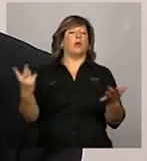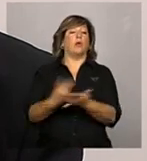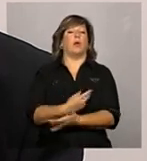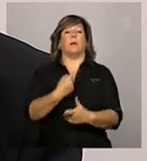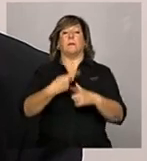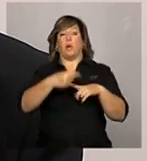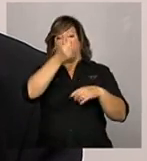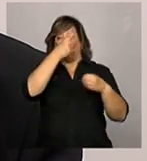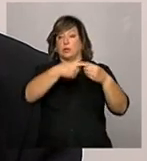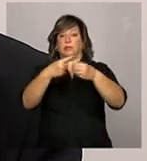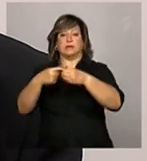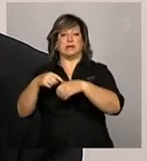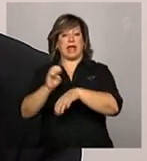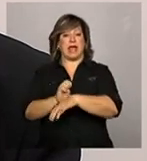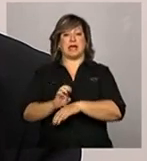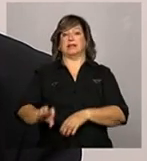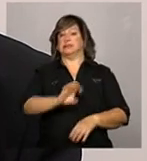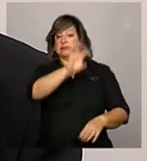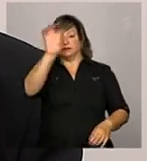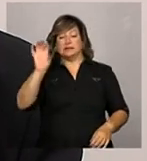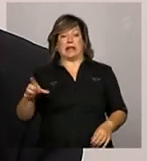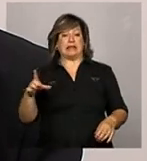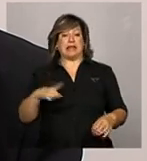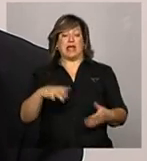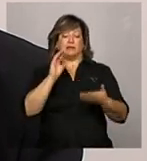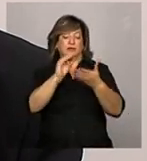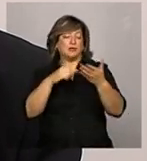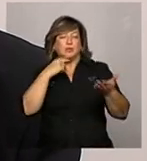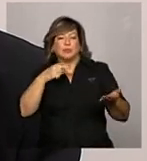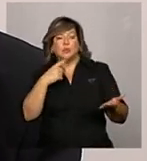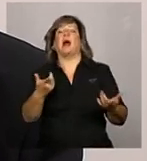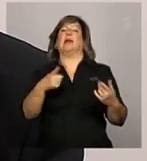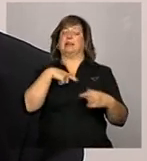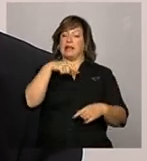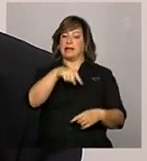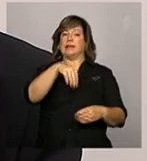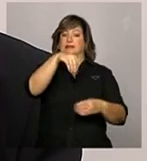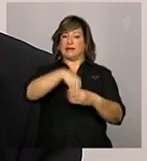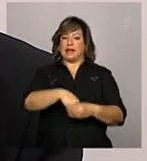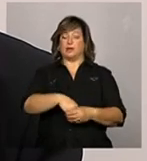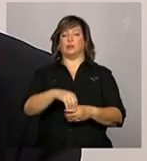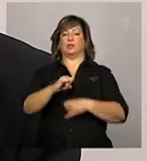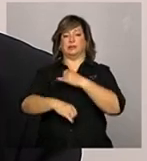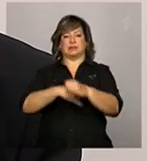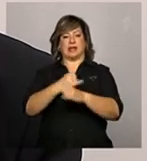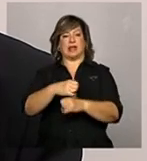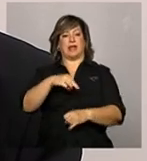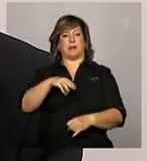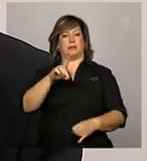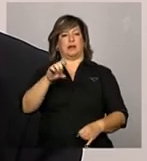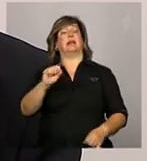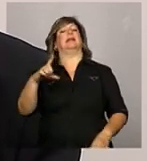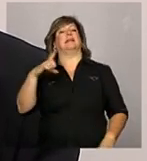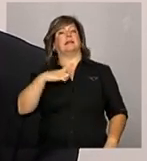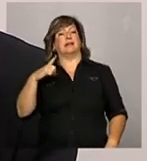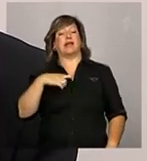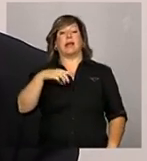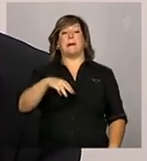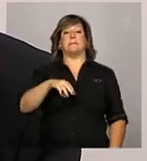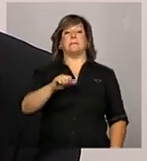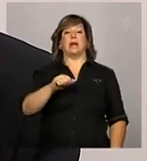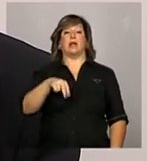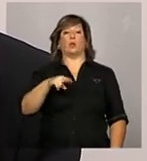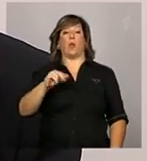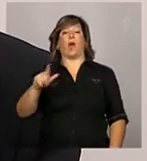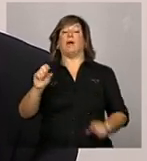municípios e os estados tenham no preenchimento. Então, constantemente ele é atualizado para facilitar